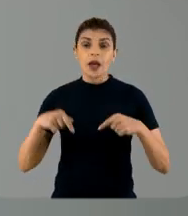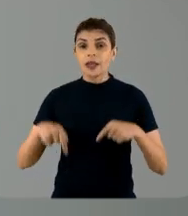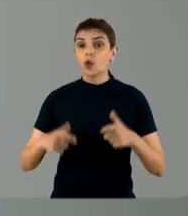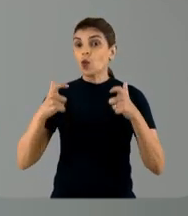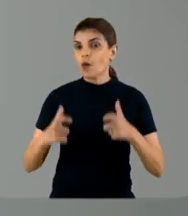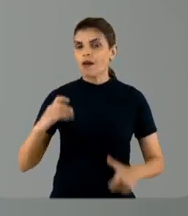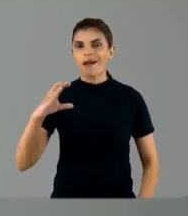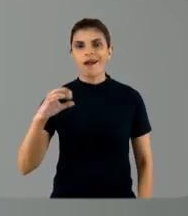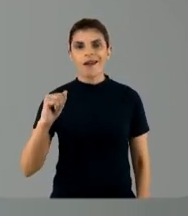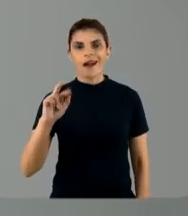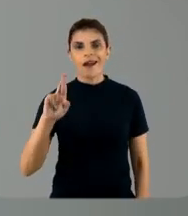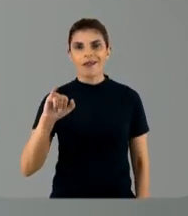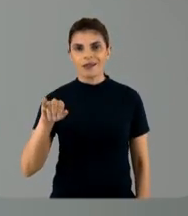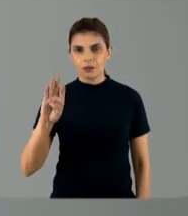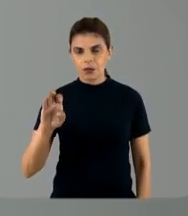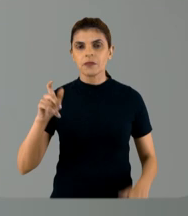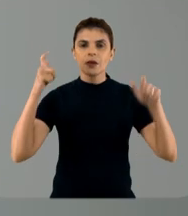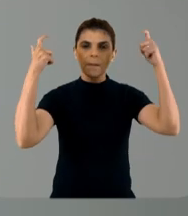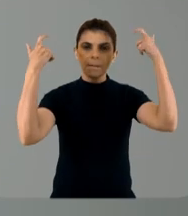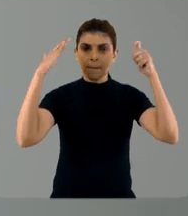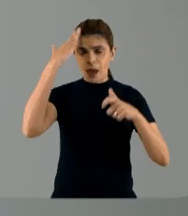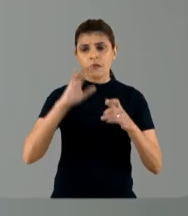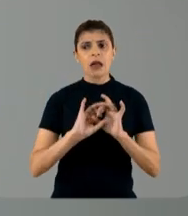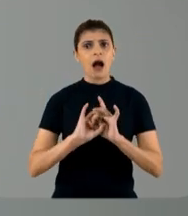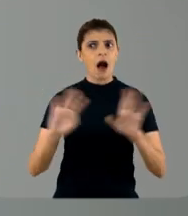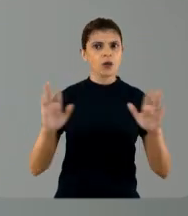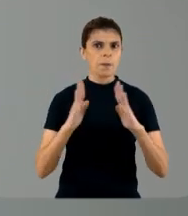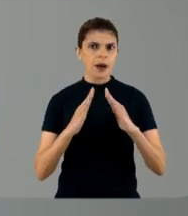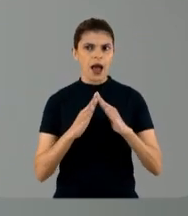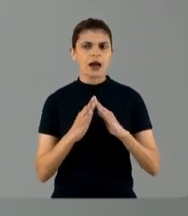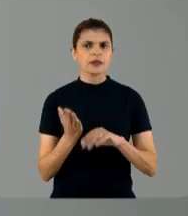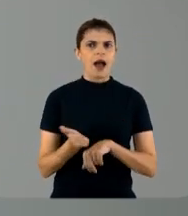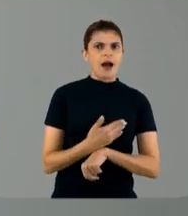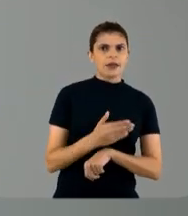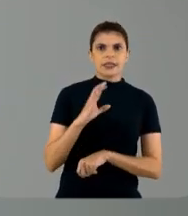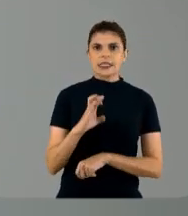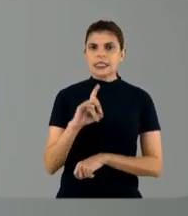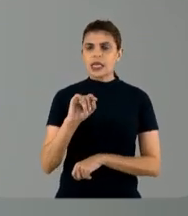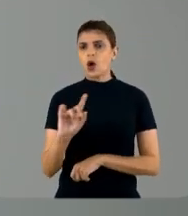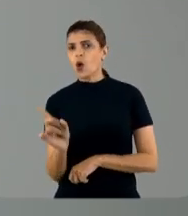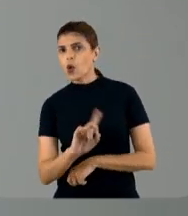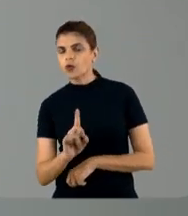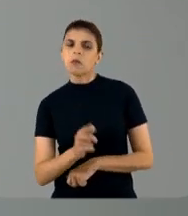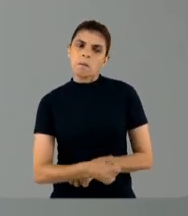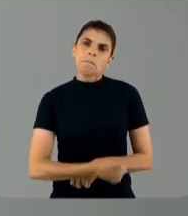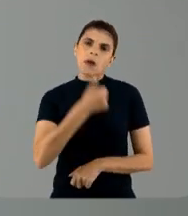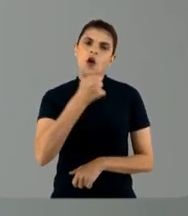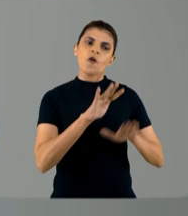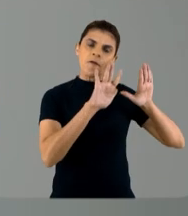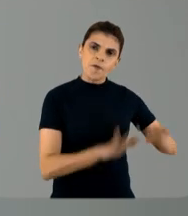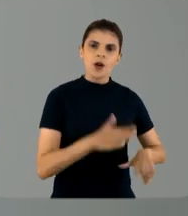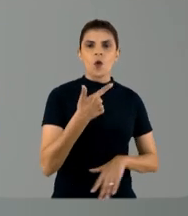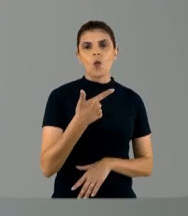Carisme em relação à alta, precoce ou não, e a gente acabou optando por manter a alta em